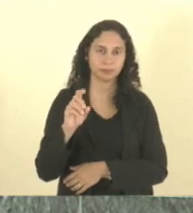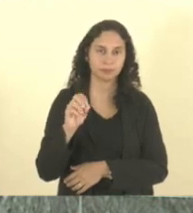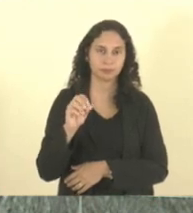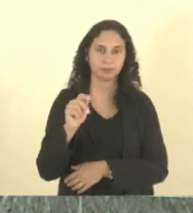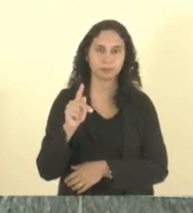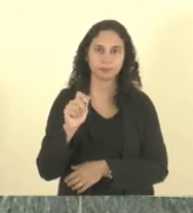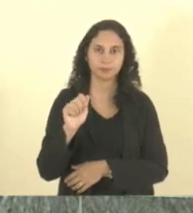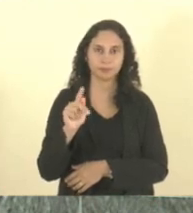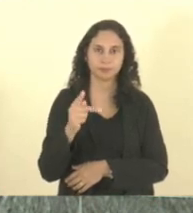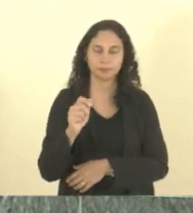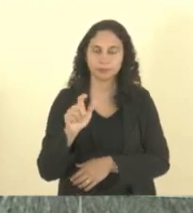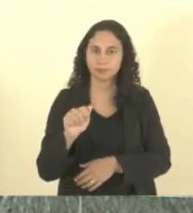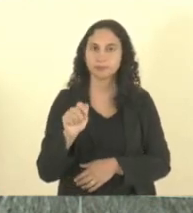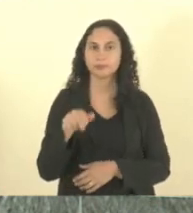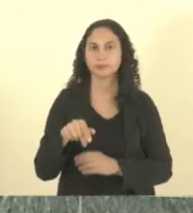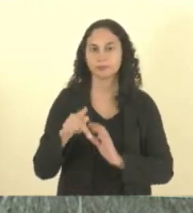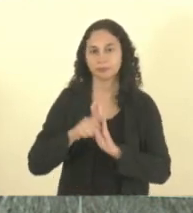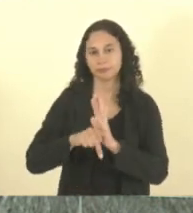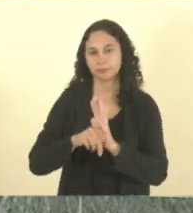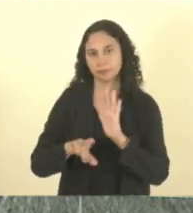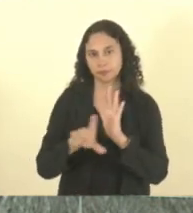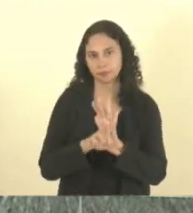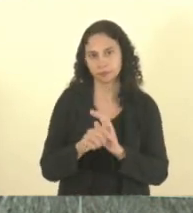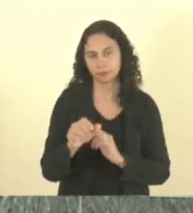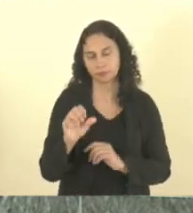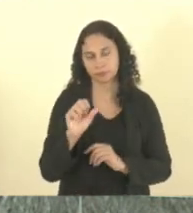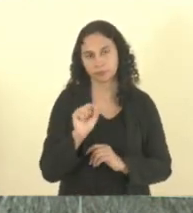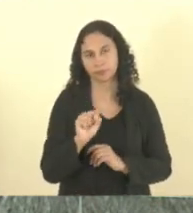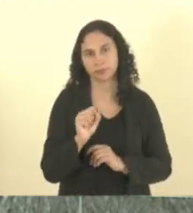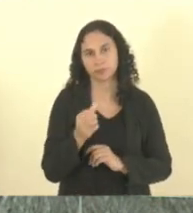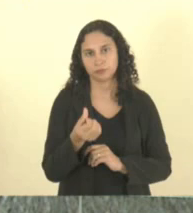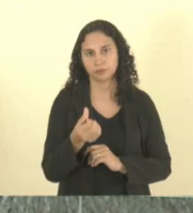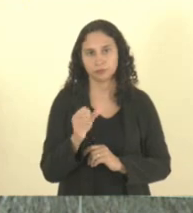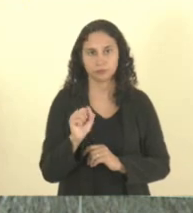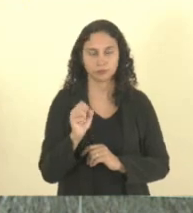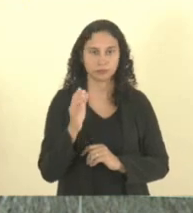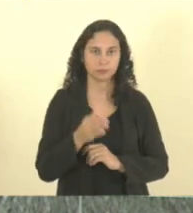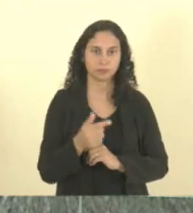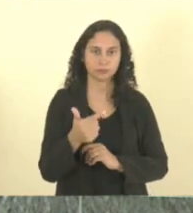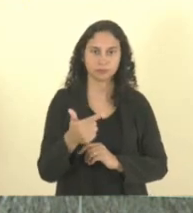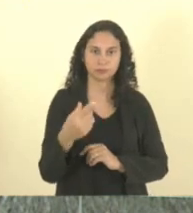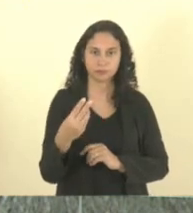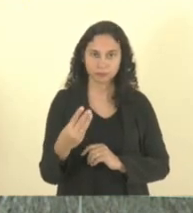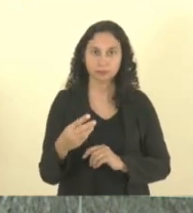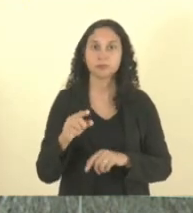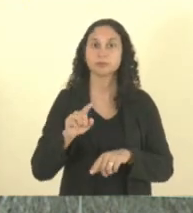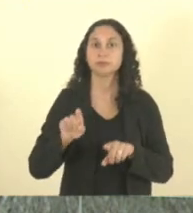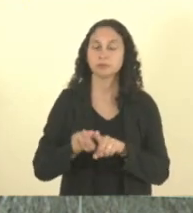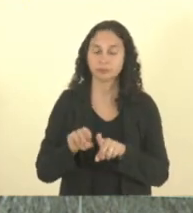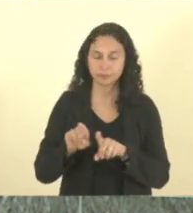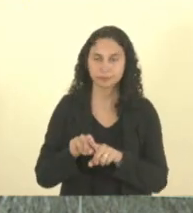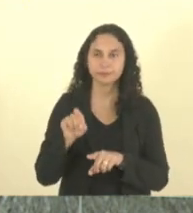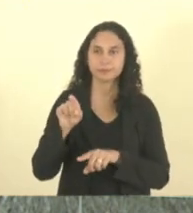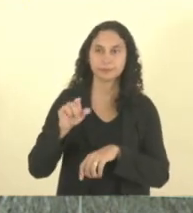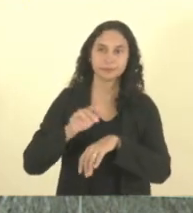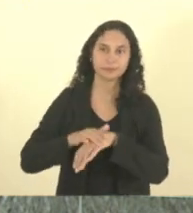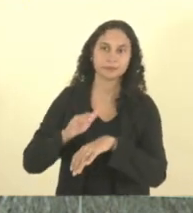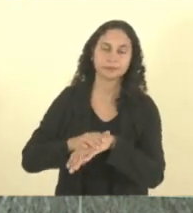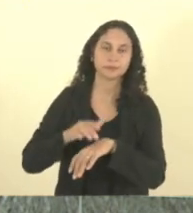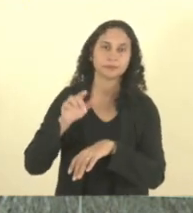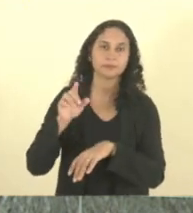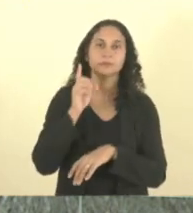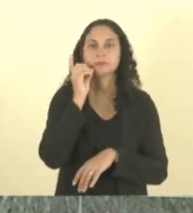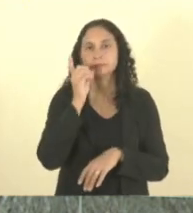prioridade é o projeto de lei 862-23, de autoria também da deputada Raquel Lessa, que é o relator, o deputado Lucas